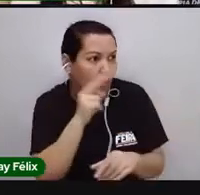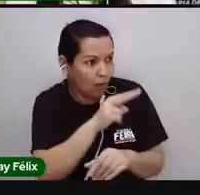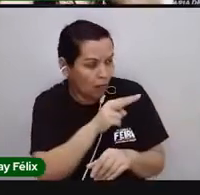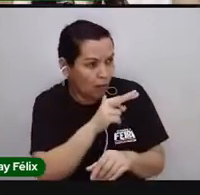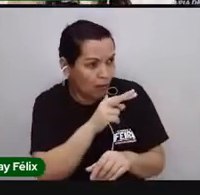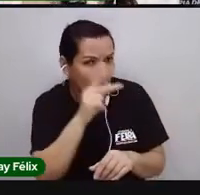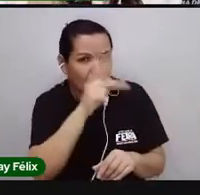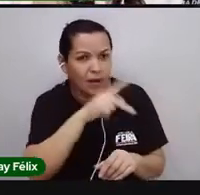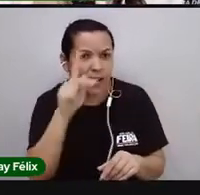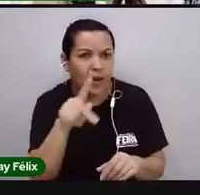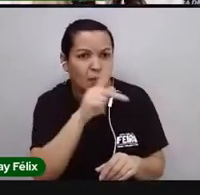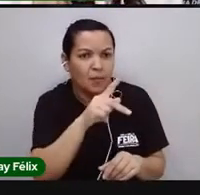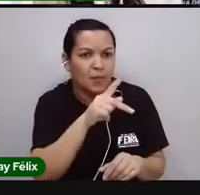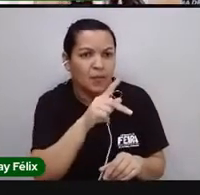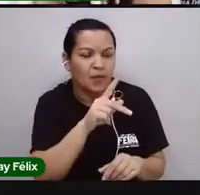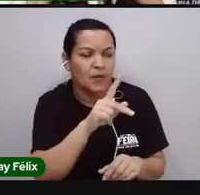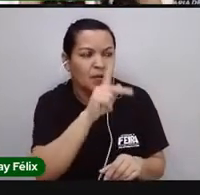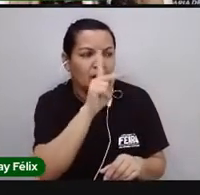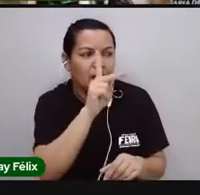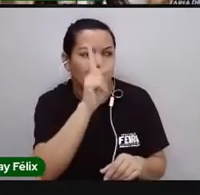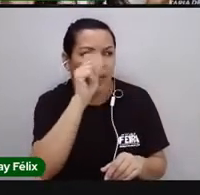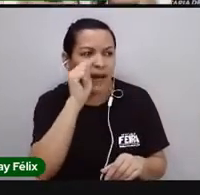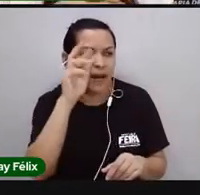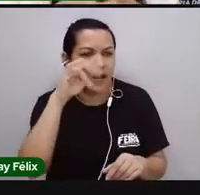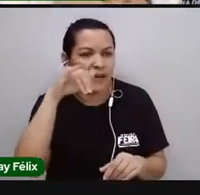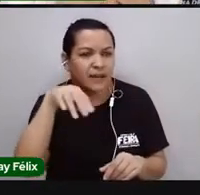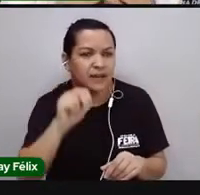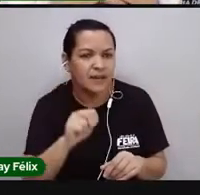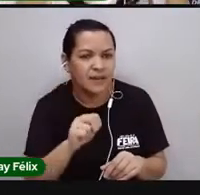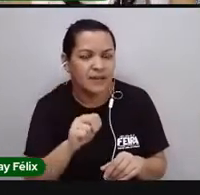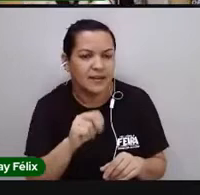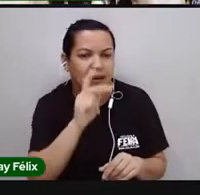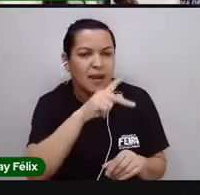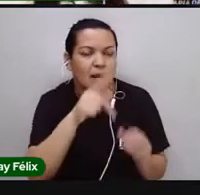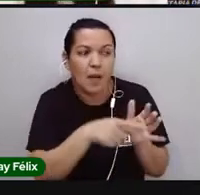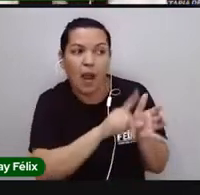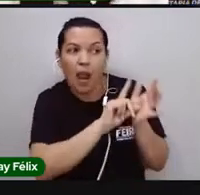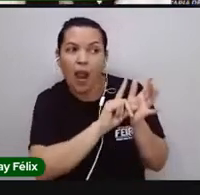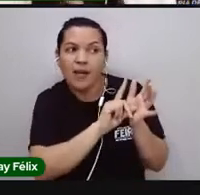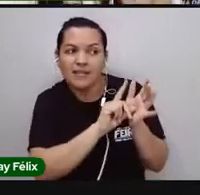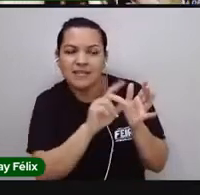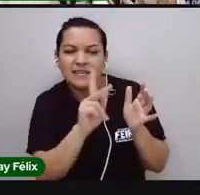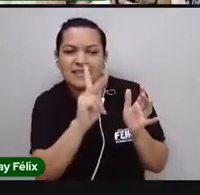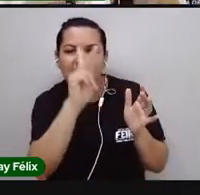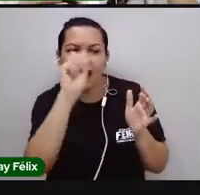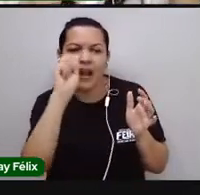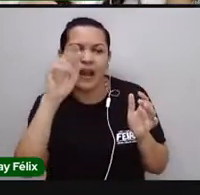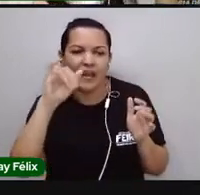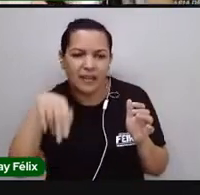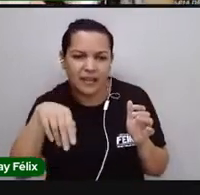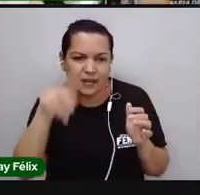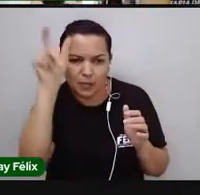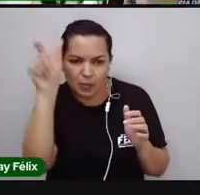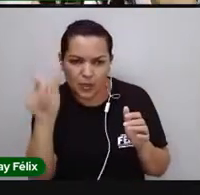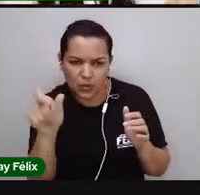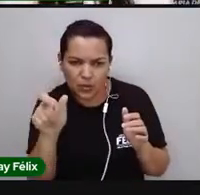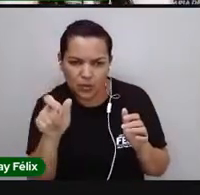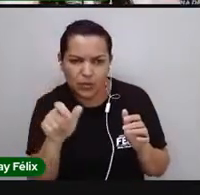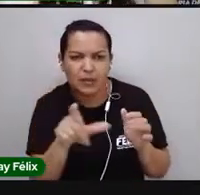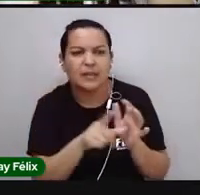é a pró Karine. Olha o pró vindo antes da Karine pessoa. Por quê? Porque a gente